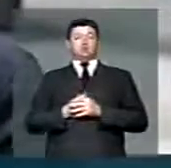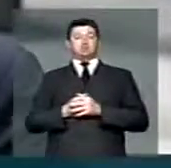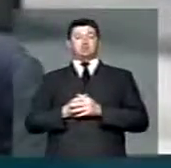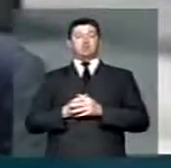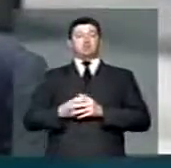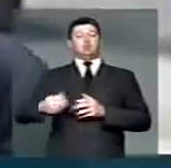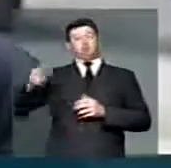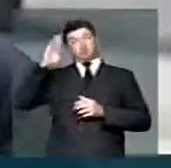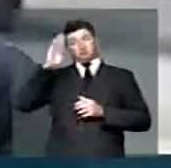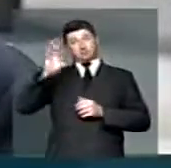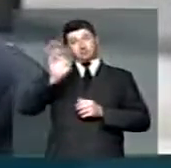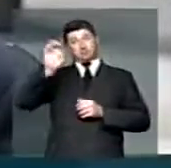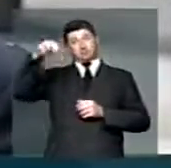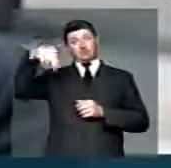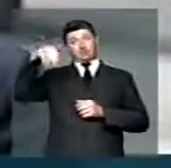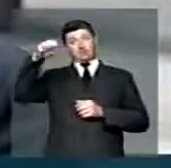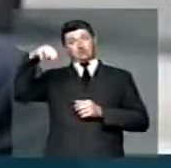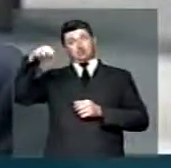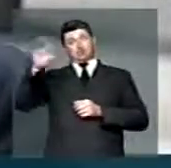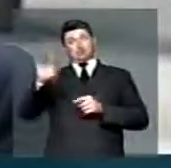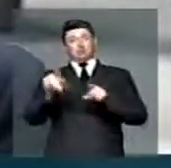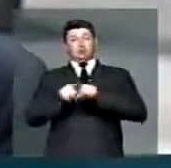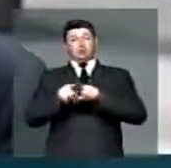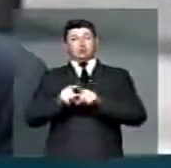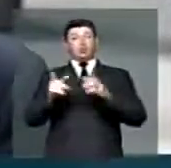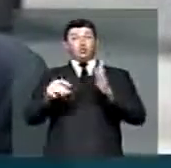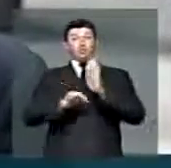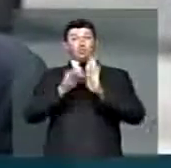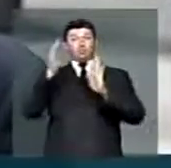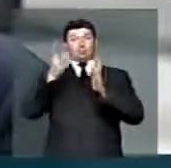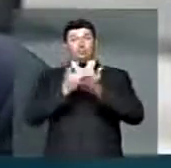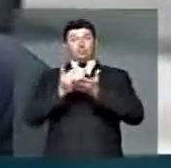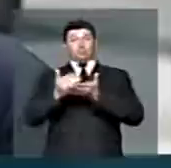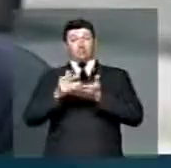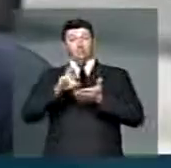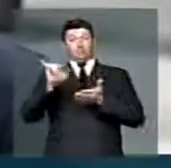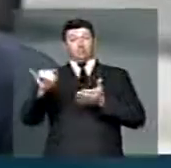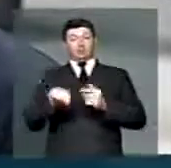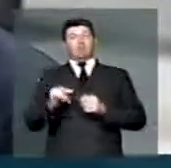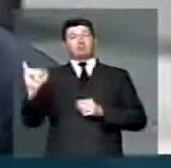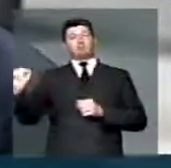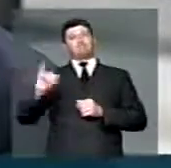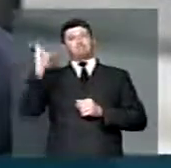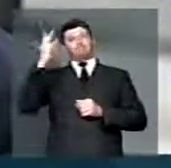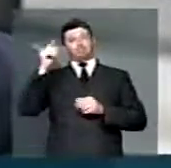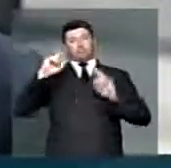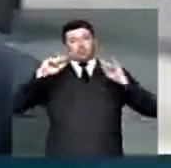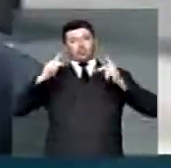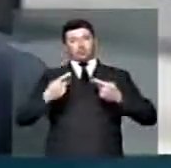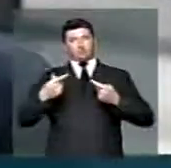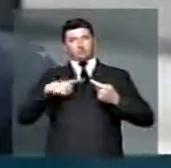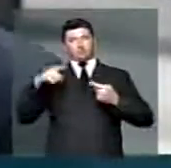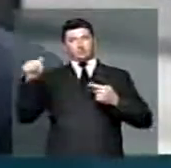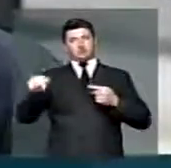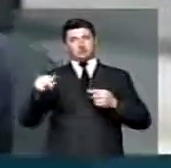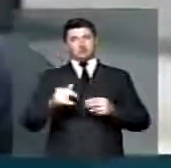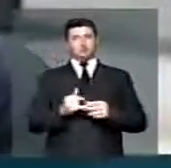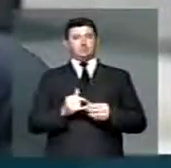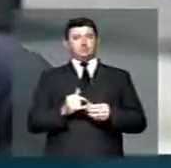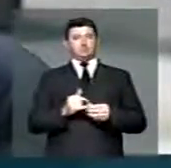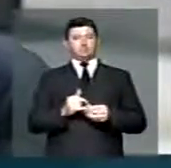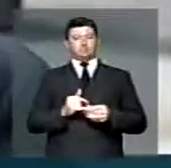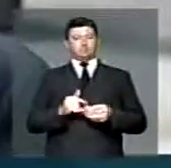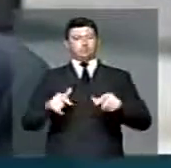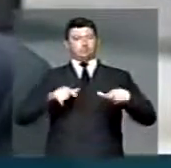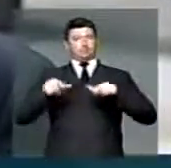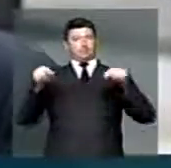e principalmente do Enem. Hoje começam as matrículas do Enem, e é muito importante que seja reconhecido este